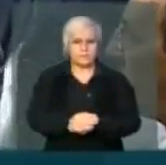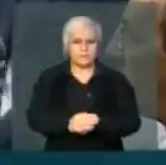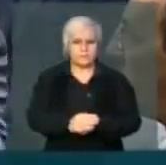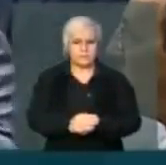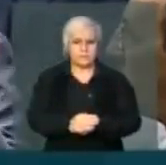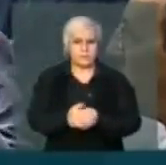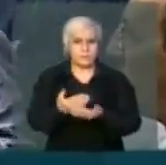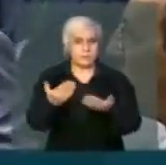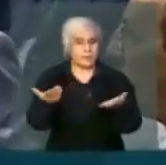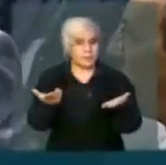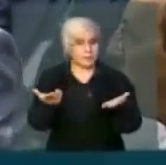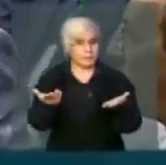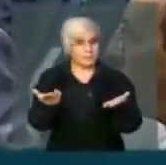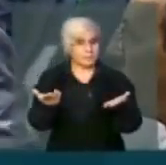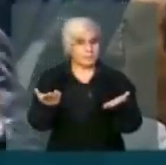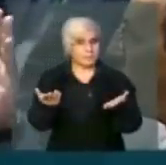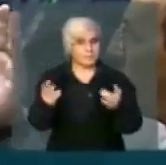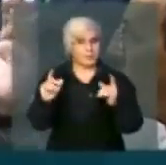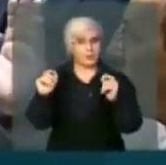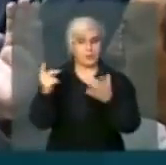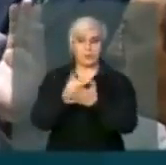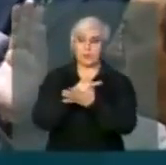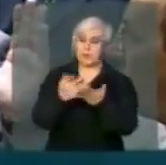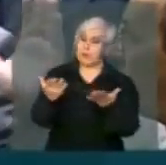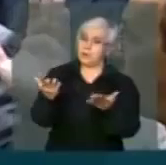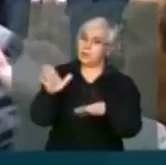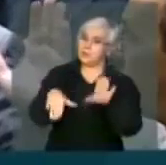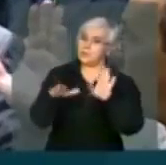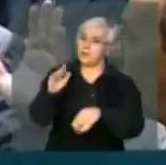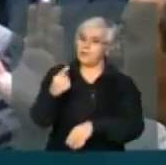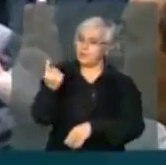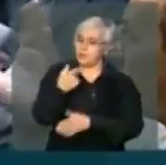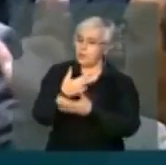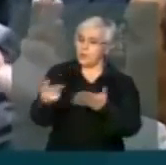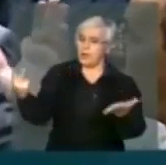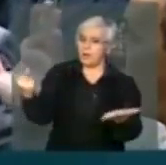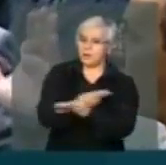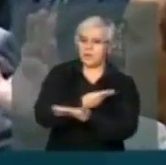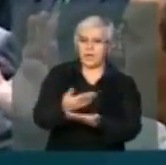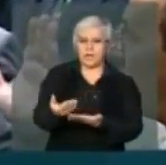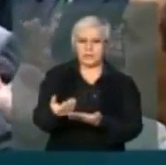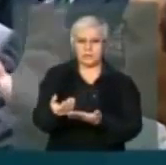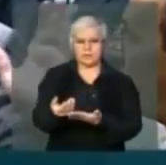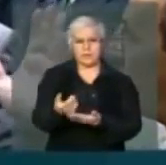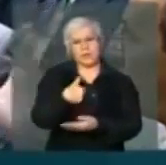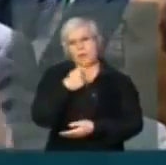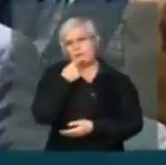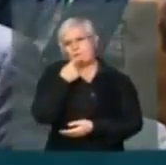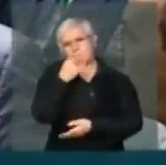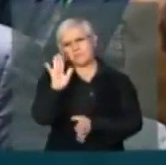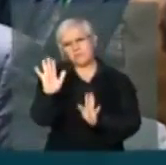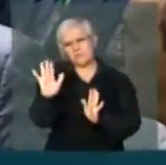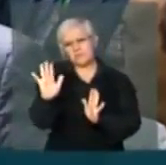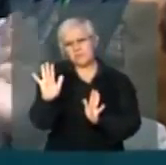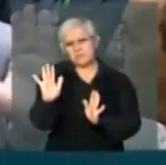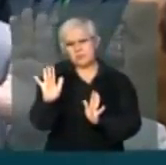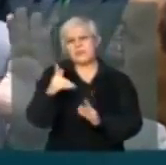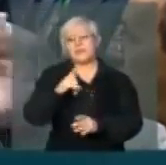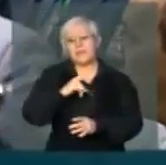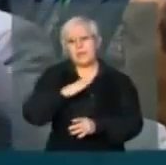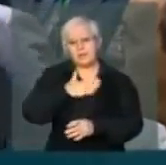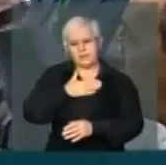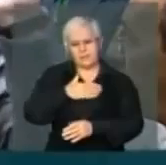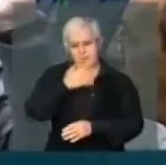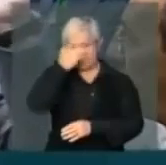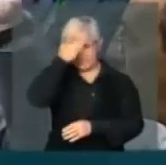constituindo e aí, senhor presidente, é o único talvez ato falho não coloco, apesar de ter a minha